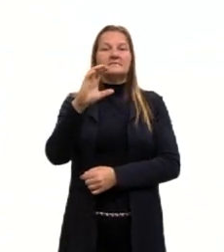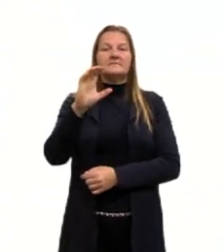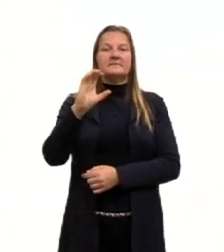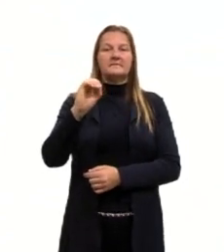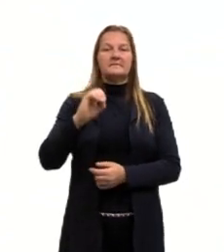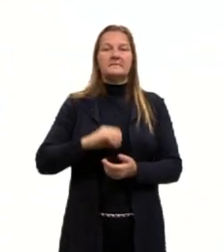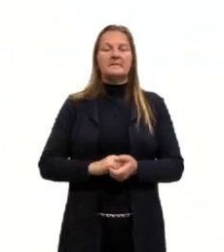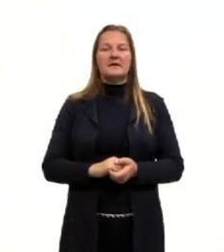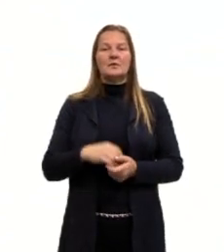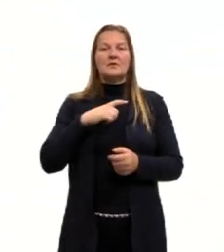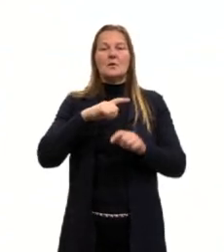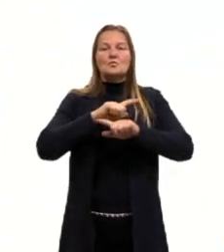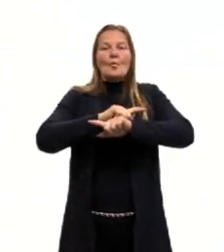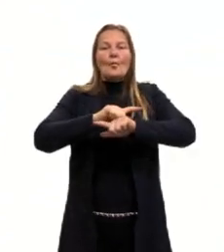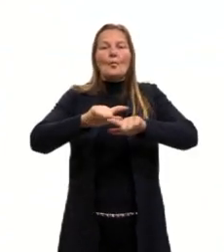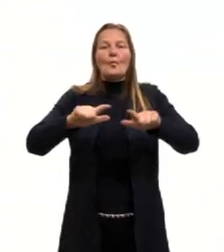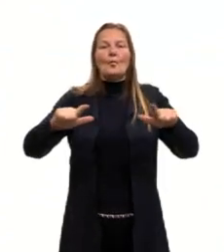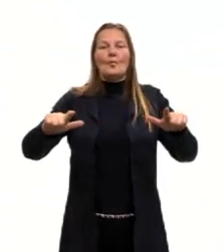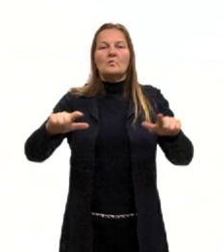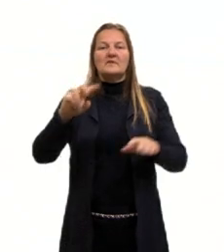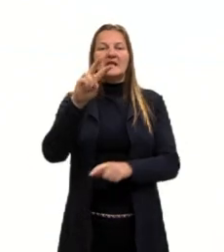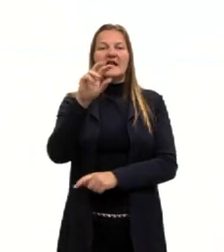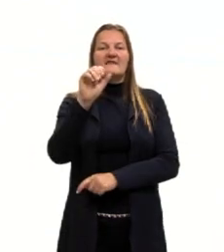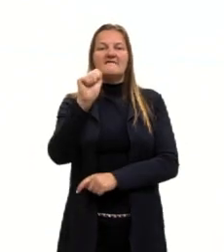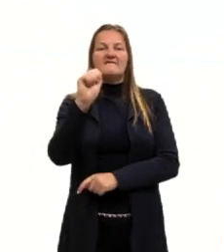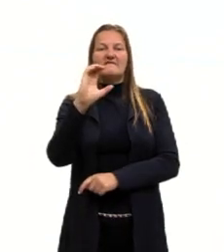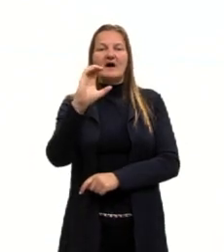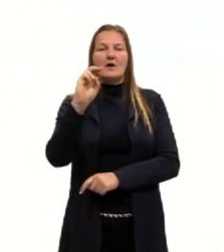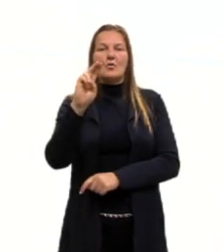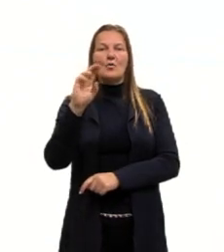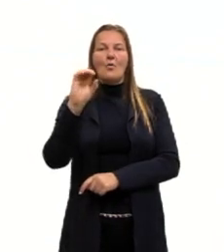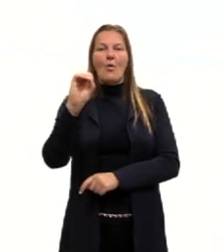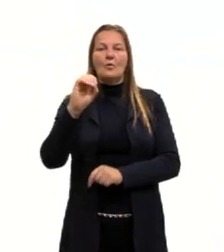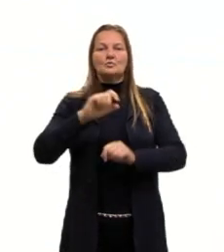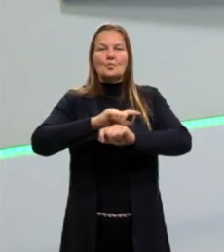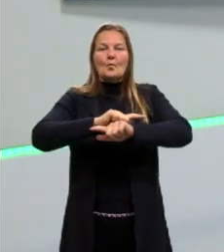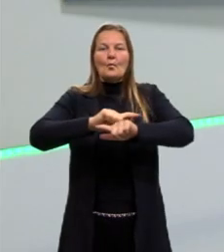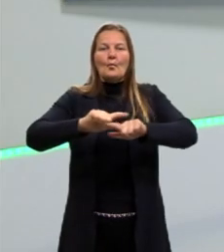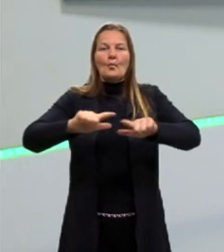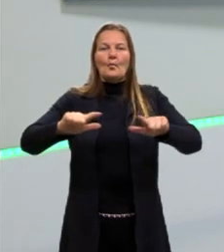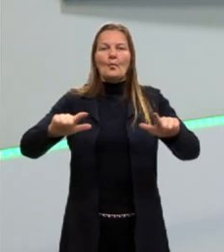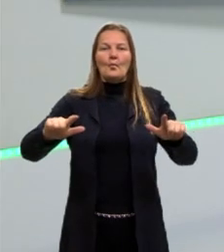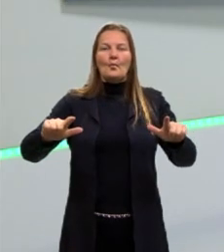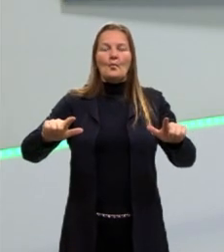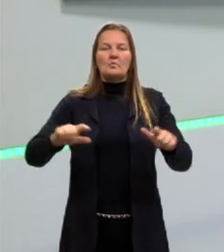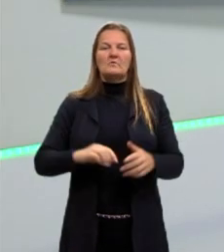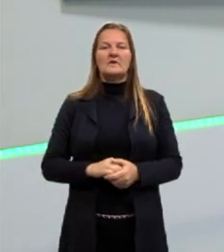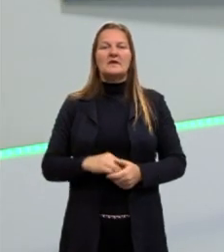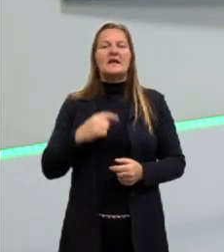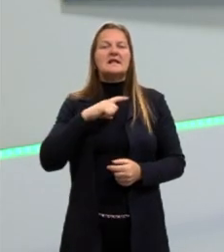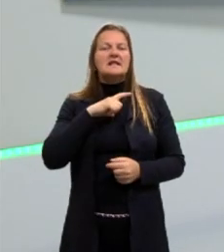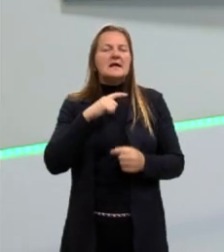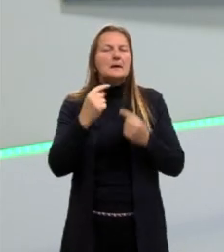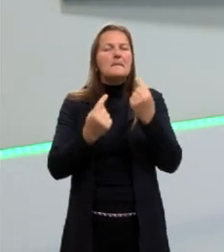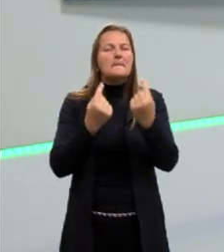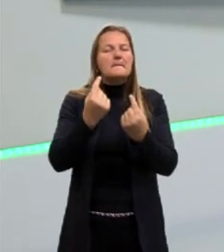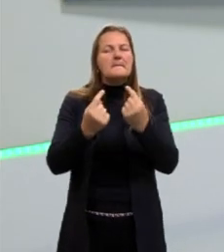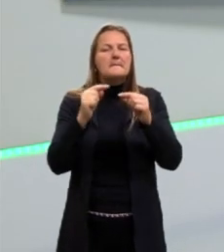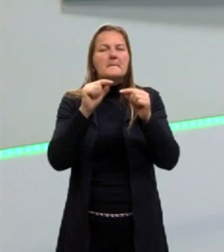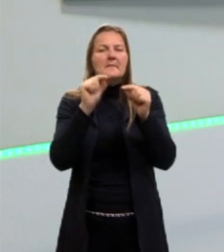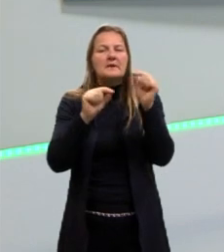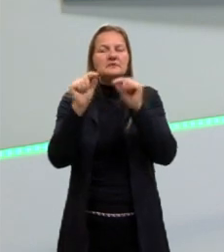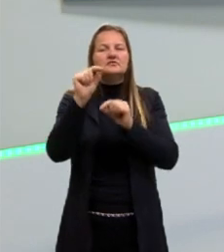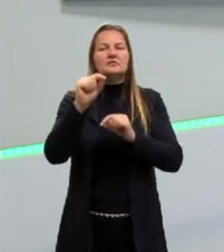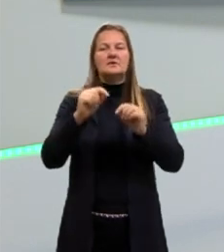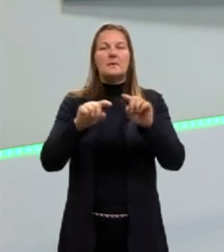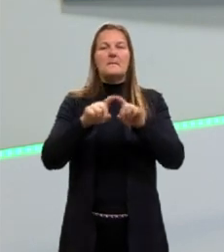O vácuo. É quase um vácuo totalmente perfeito. Claro que existem algumas partículas, algumas coisas ali, né, perdidas.